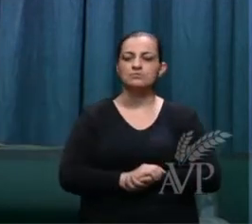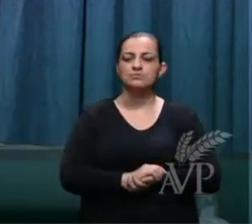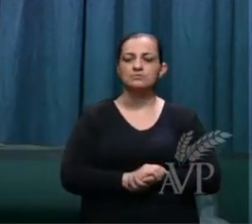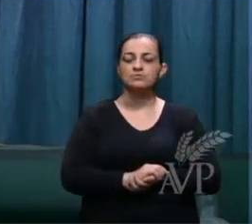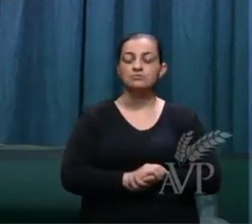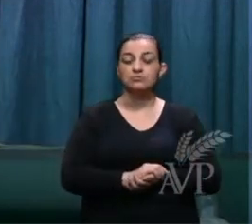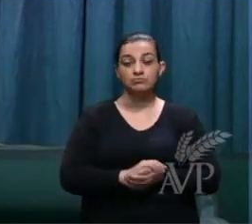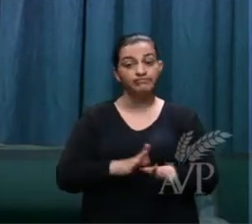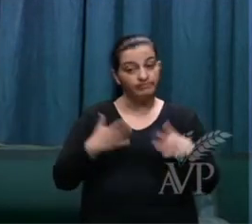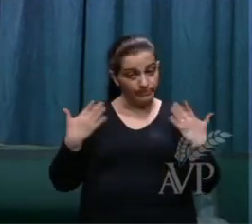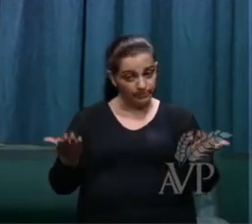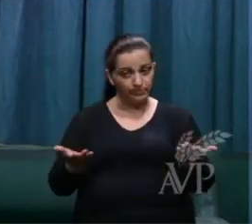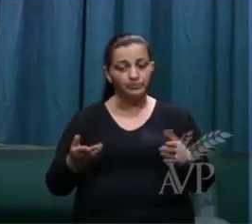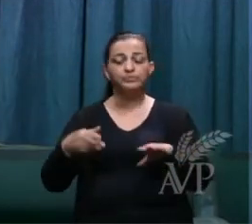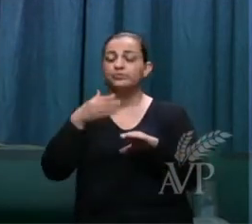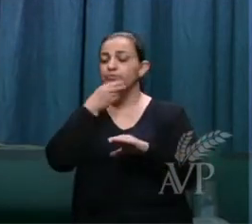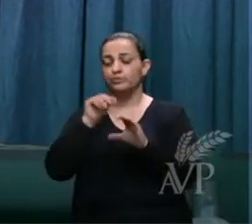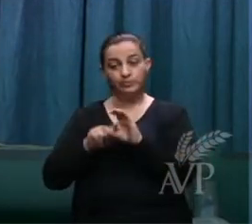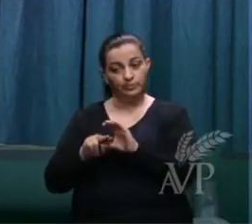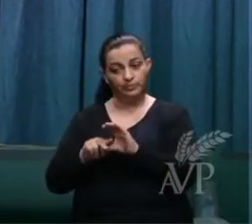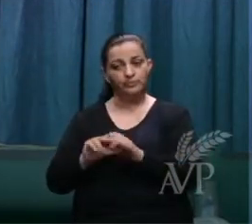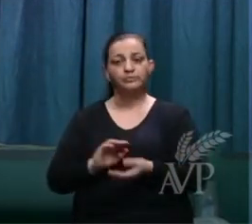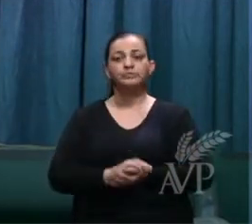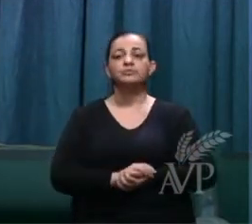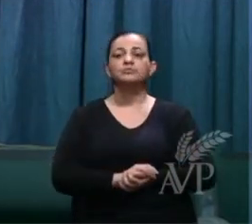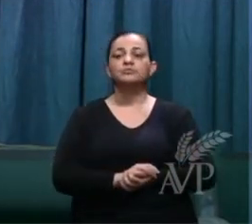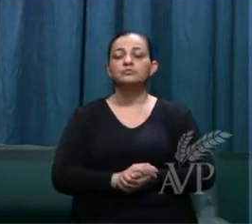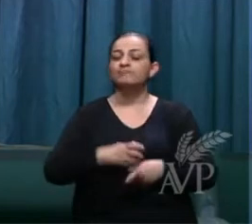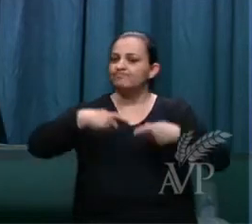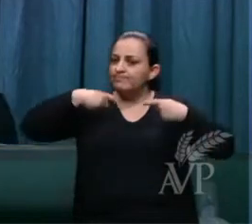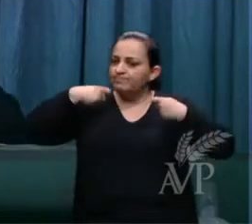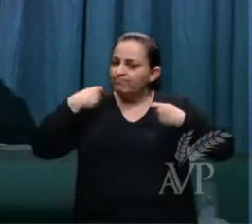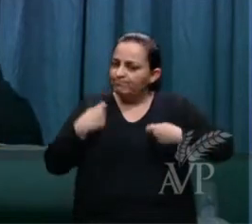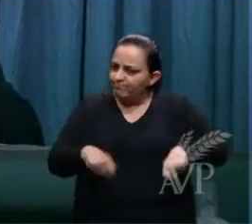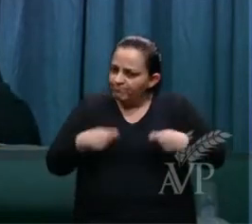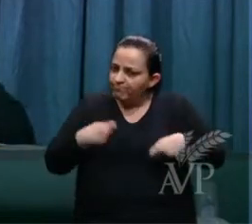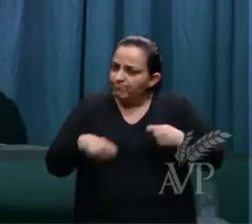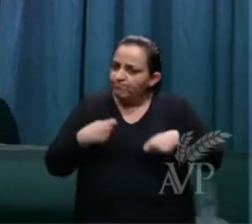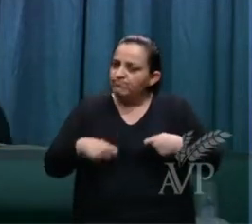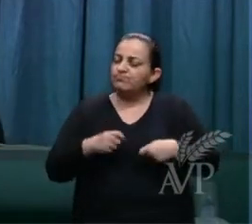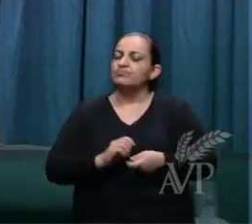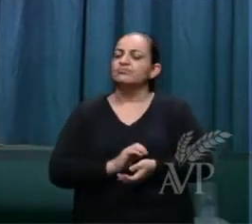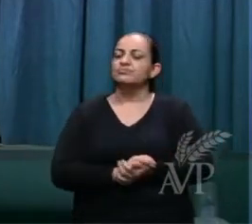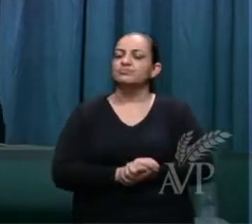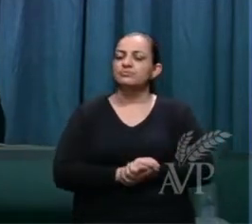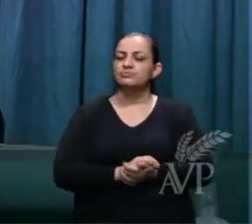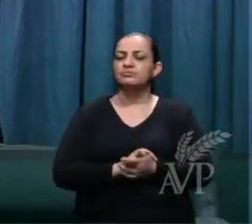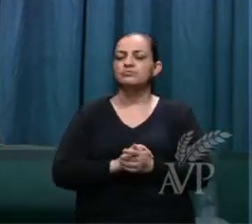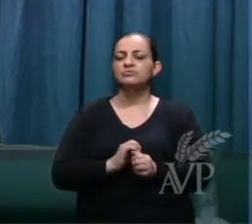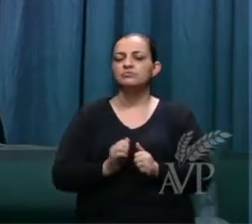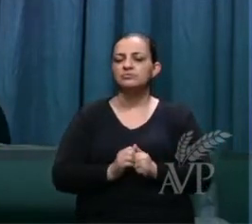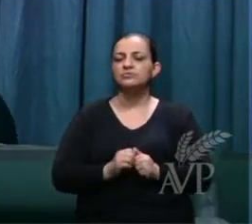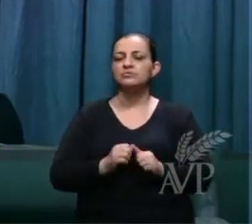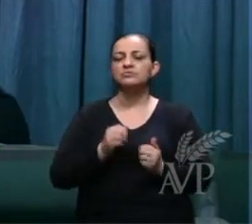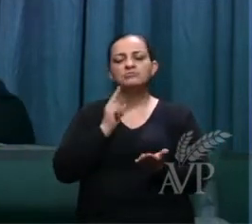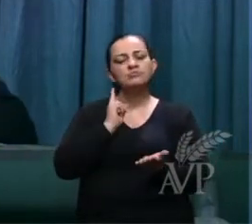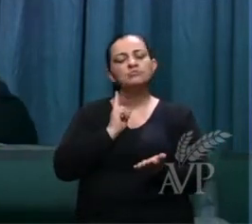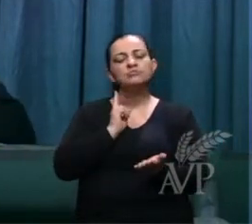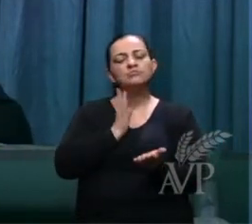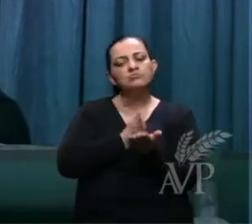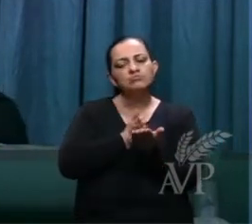irmãos é necessário andarmos como diz